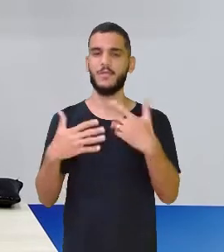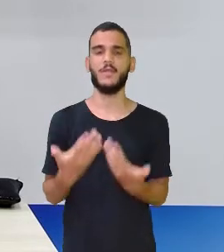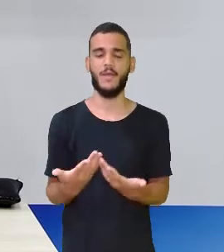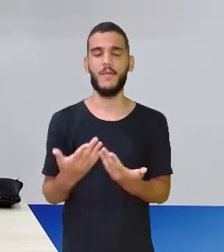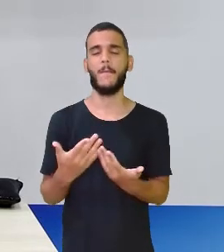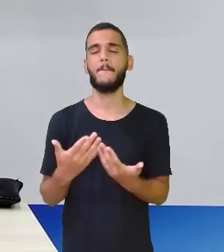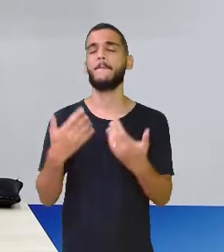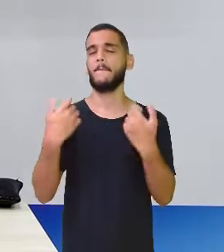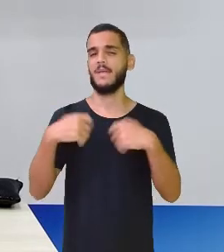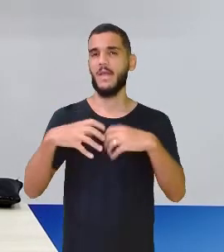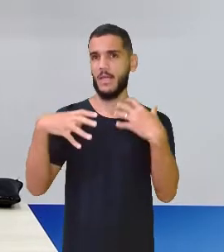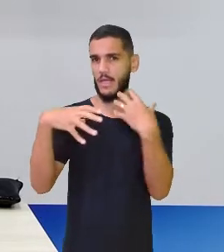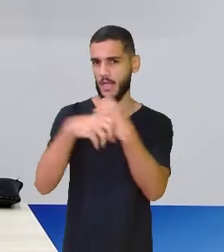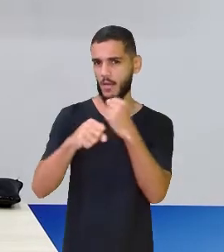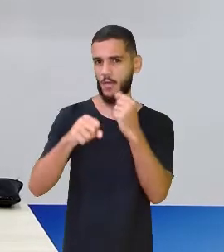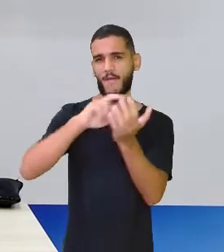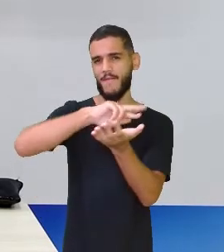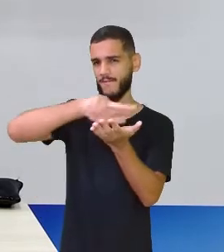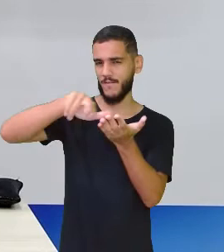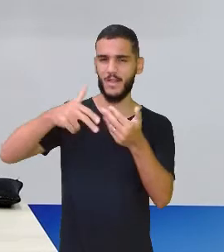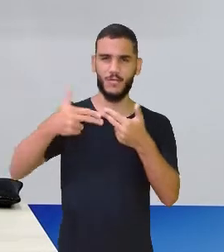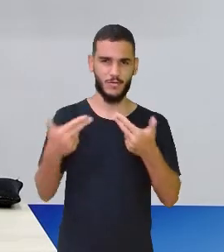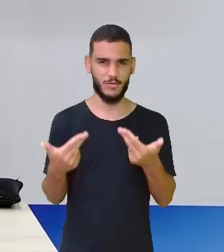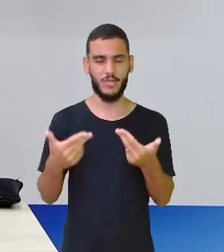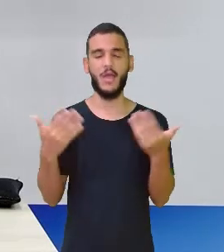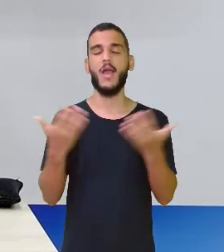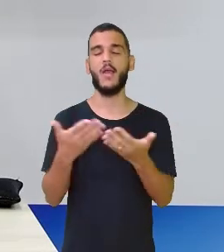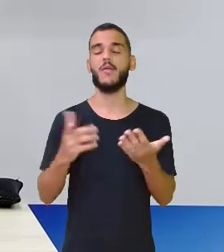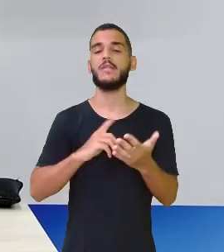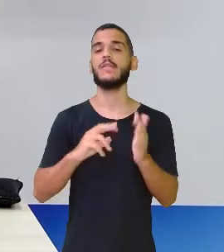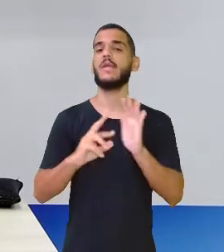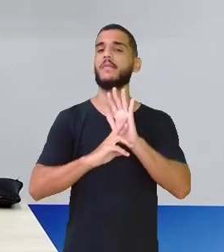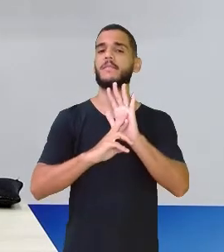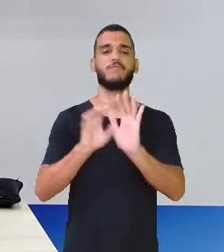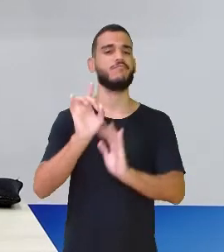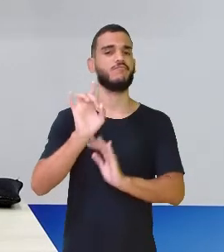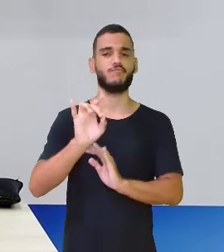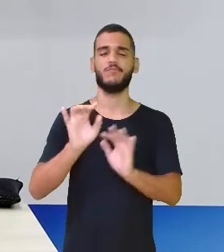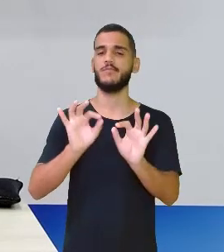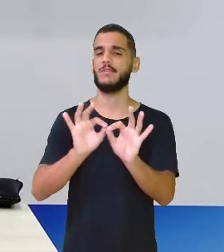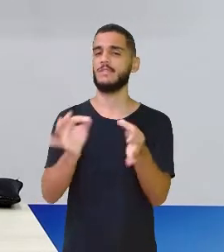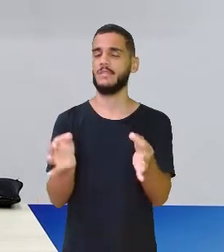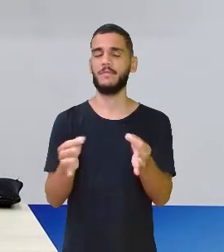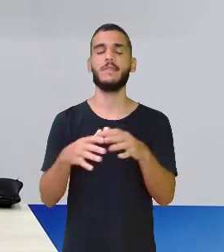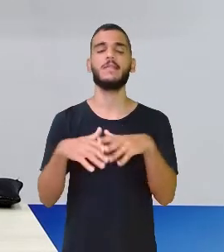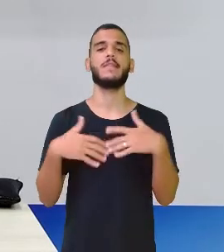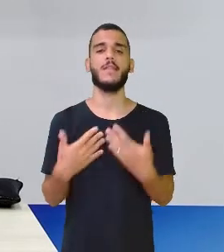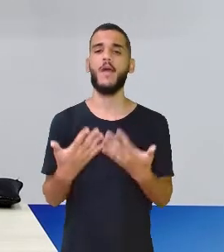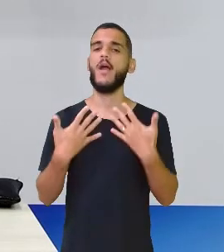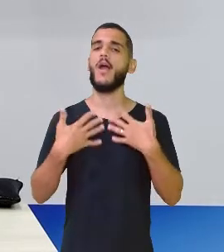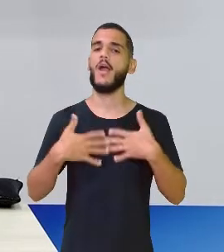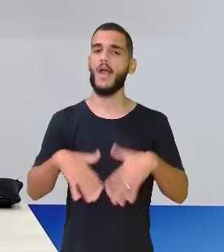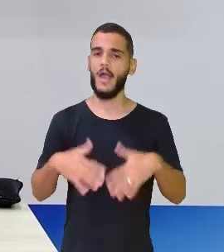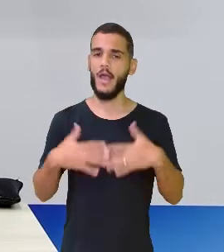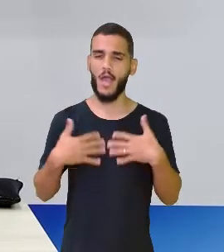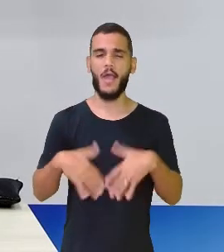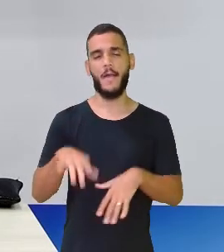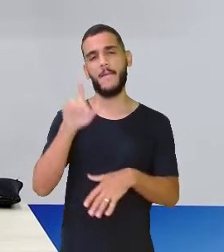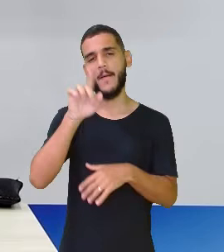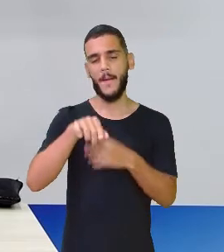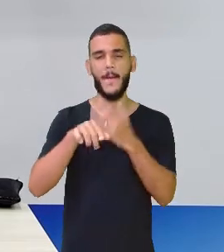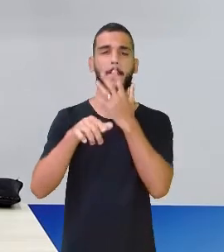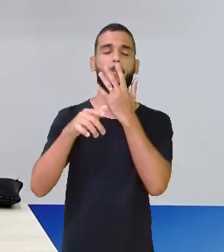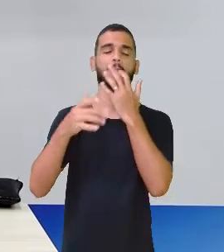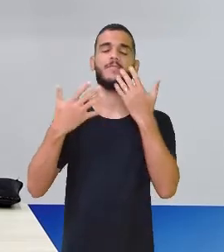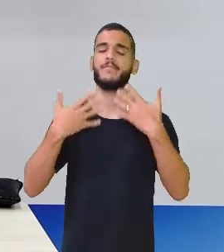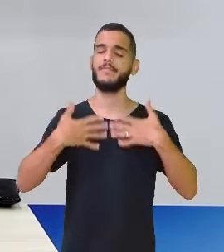vamos calcular muitas coisas. A gente vai fazer representações. Tenha calma que a gente vai fazer tudo de forma muito